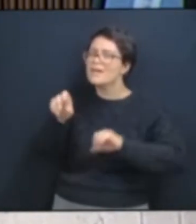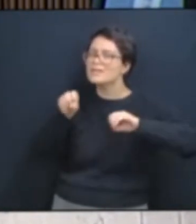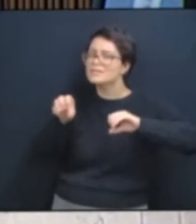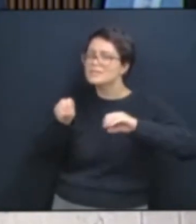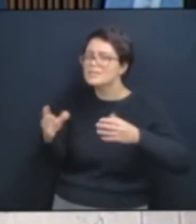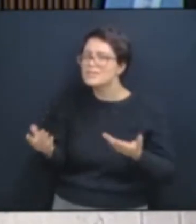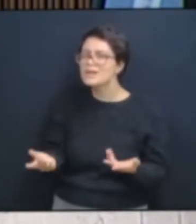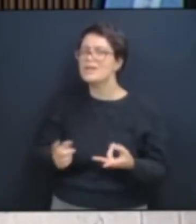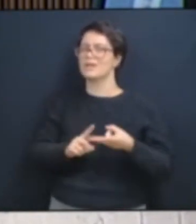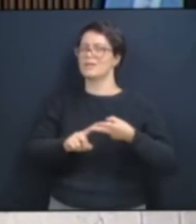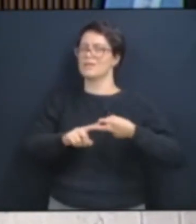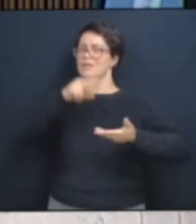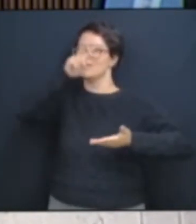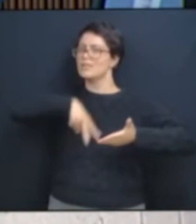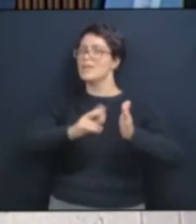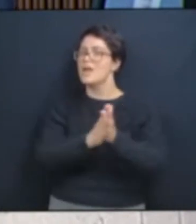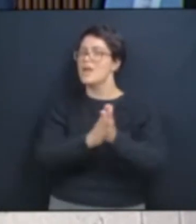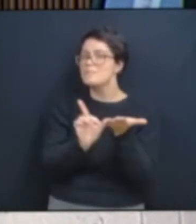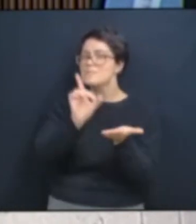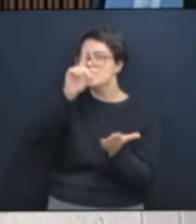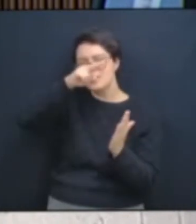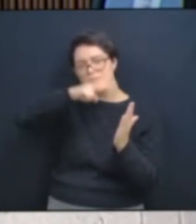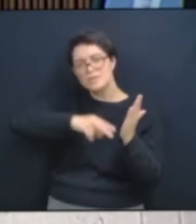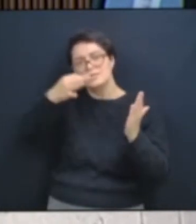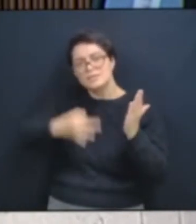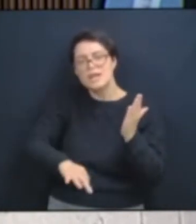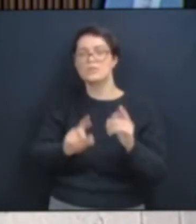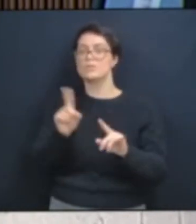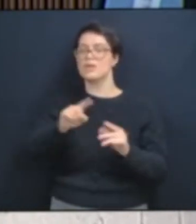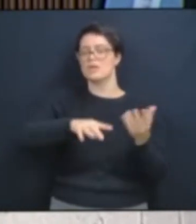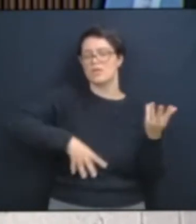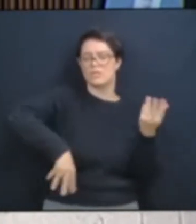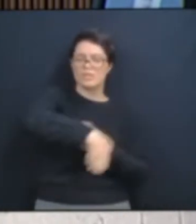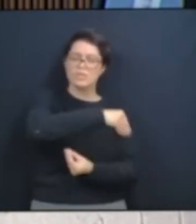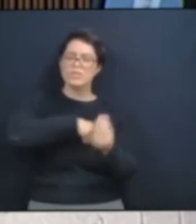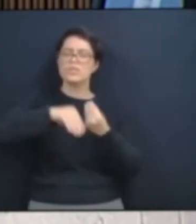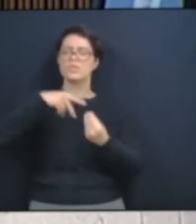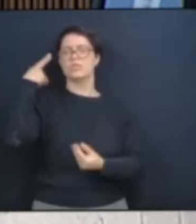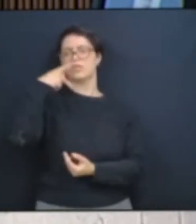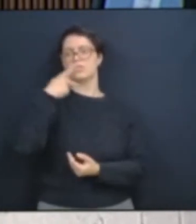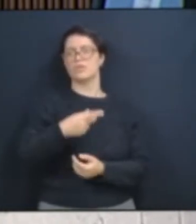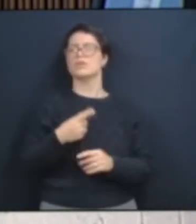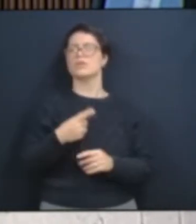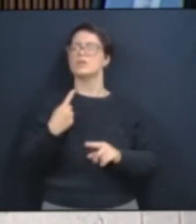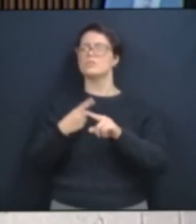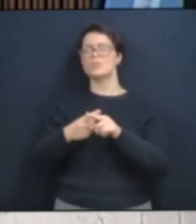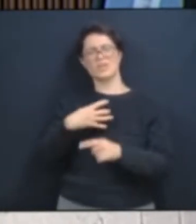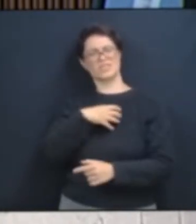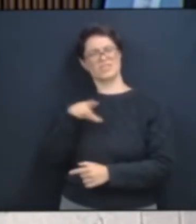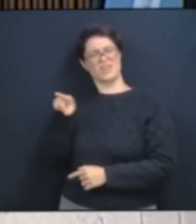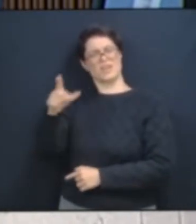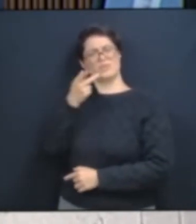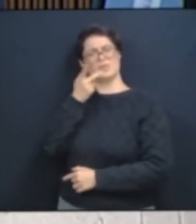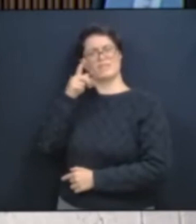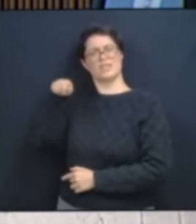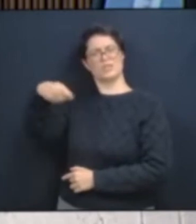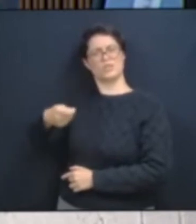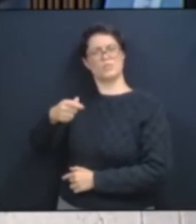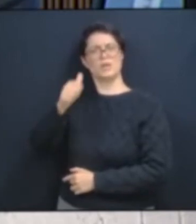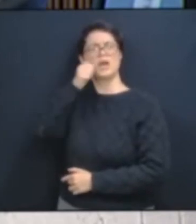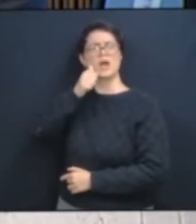de verdade. Não colocar um discurso político. Porque quem fala isso de mulher como ele fala, não é cristão.